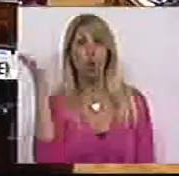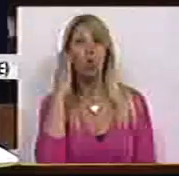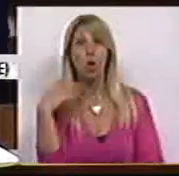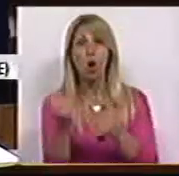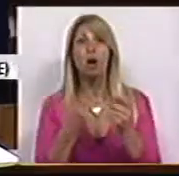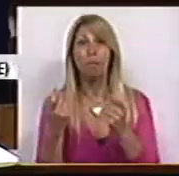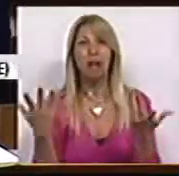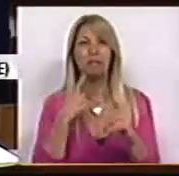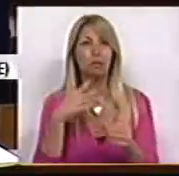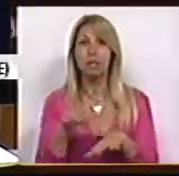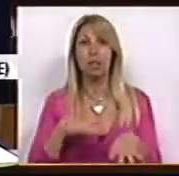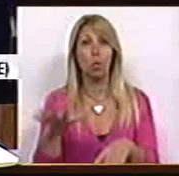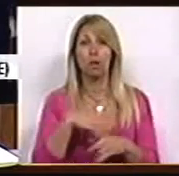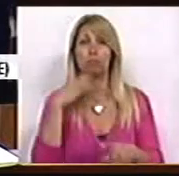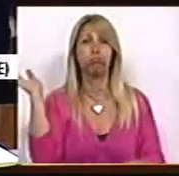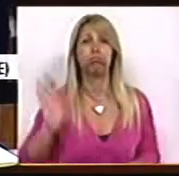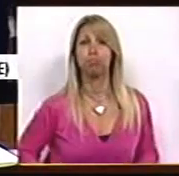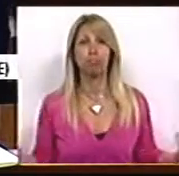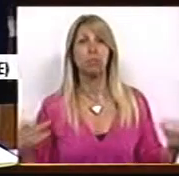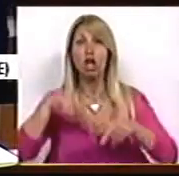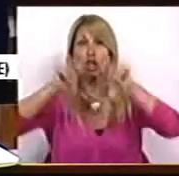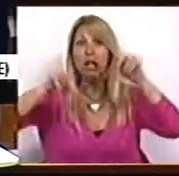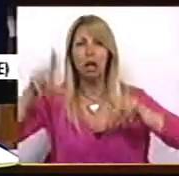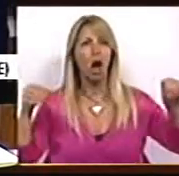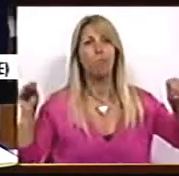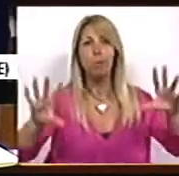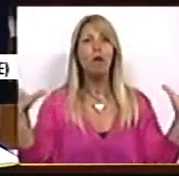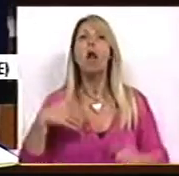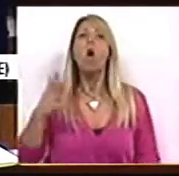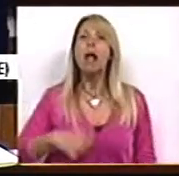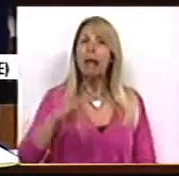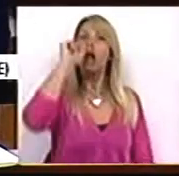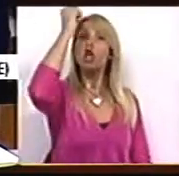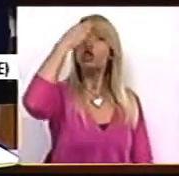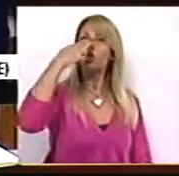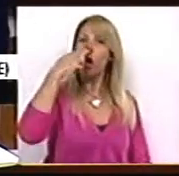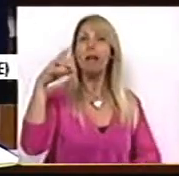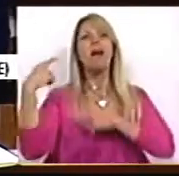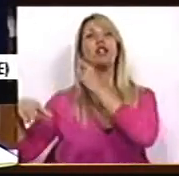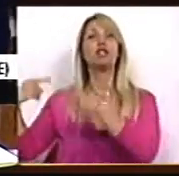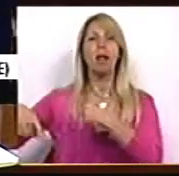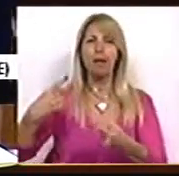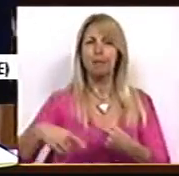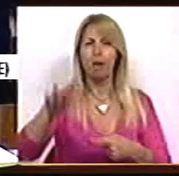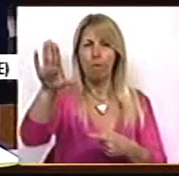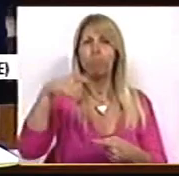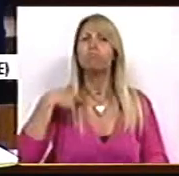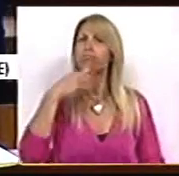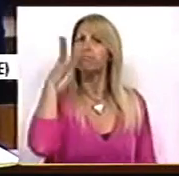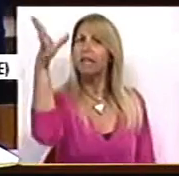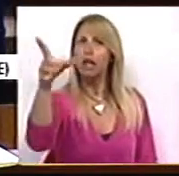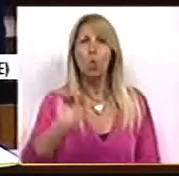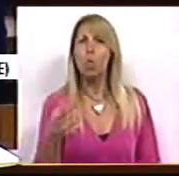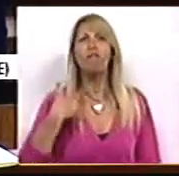nem cabe nas estatísticas. Quis trazer, em vez disso, histórias desta geração. Fico sabendo, Sr. Ministro, que não fui buscar estas histórias à TV nem aos